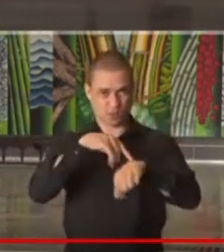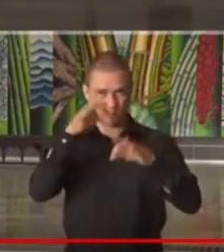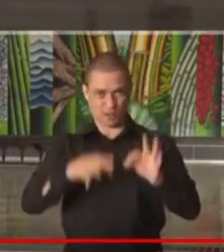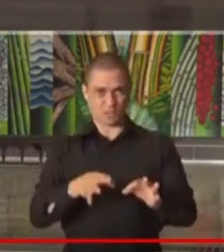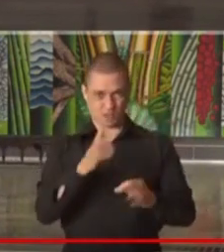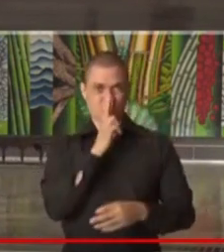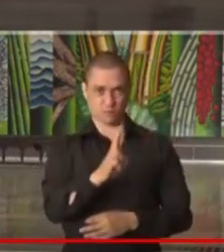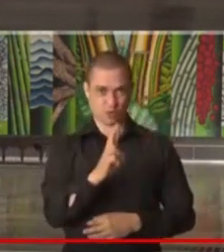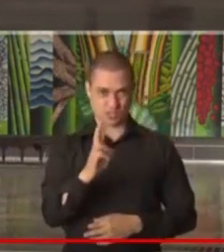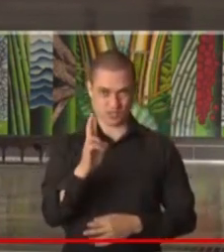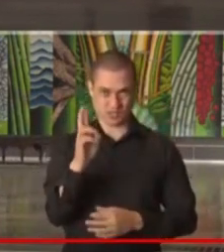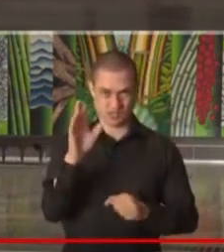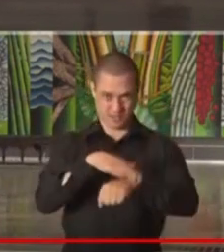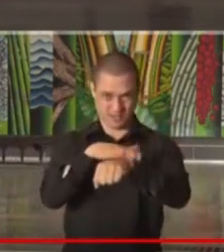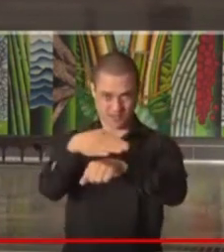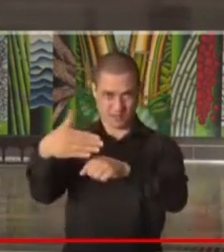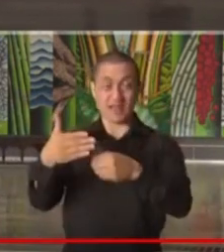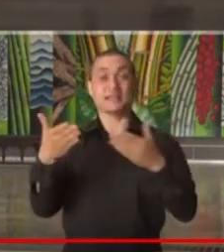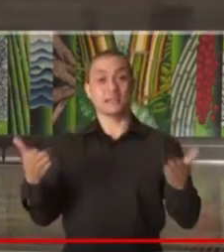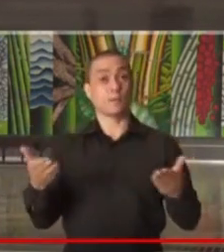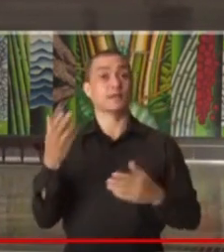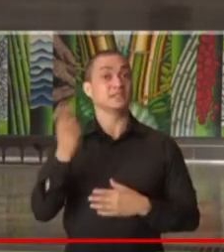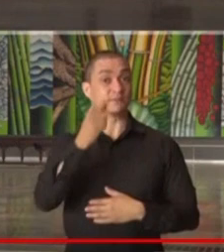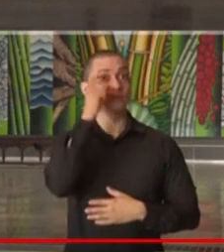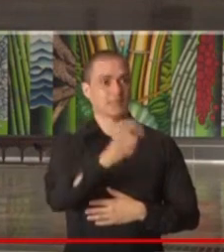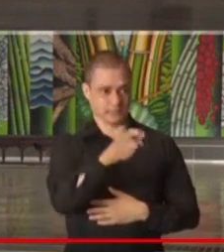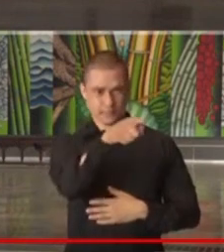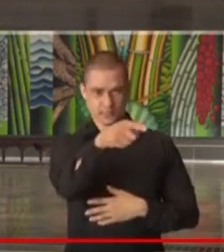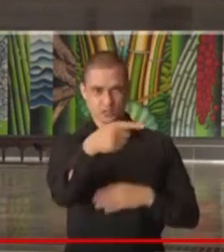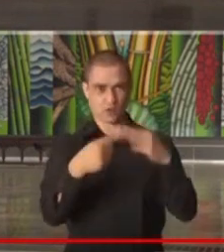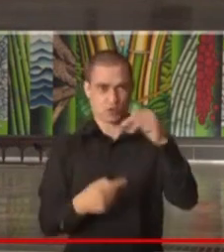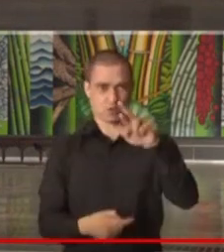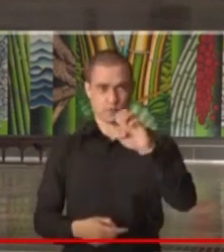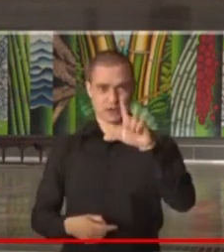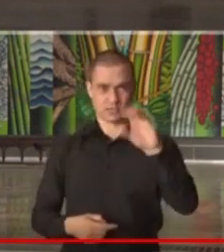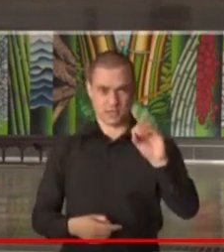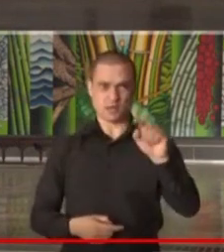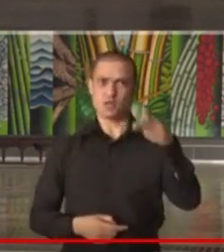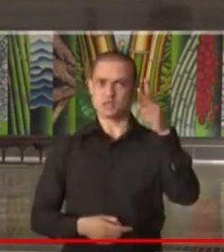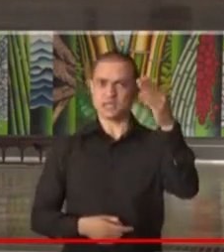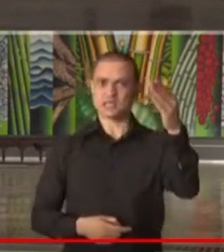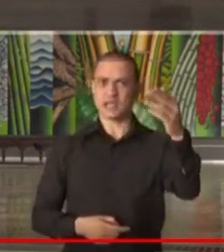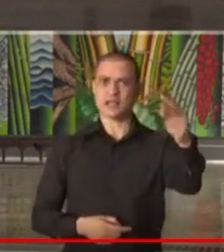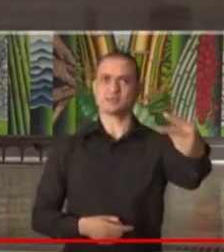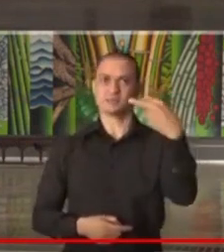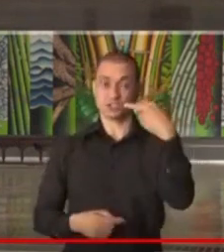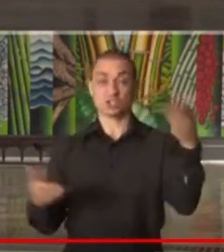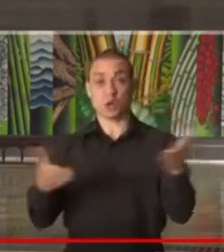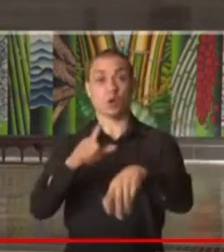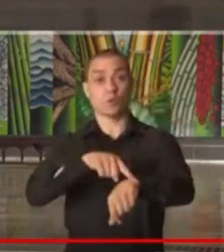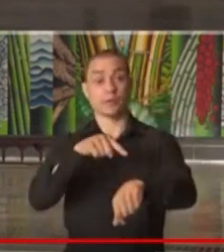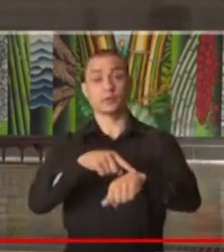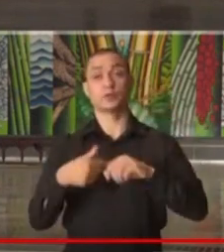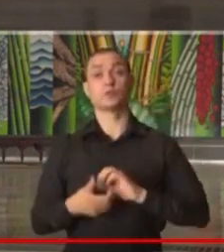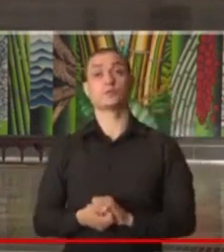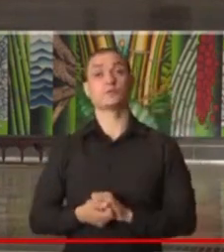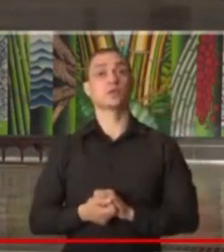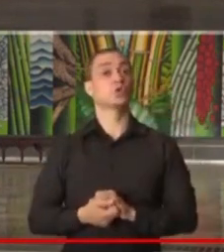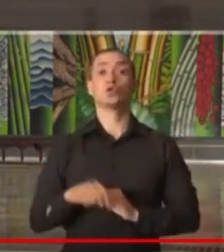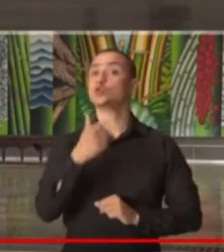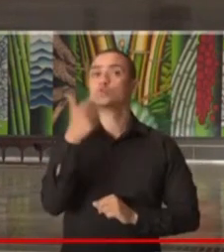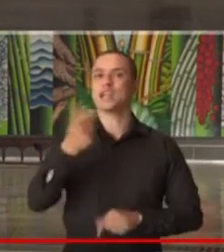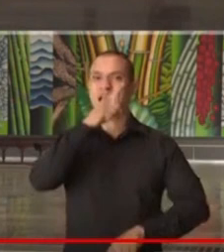as respostas estão sendo formuladas. Mas interessante, Marcelo Lorenzetto, você que nos ouve assiste neste momento, não há